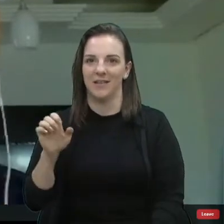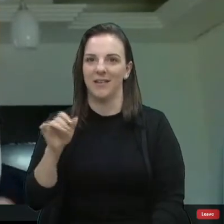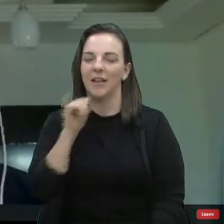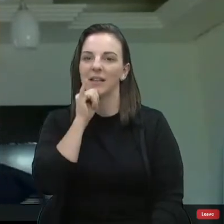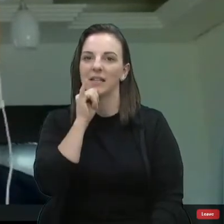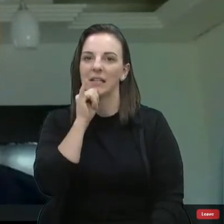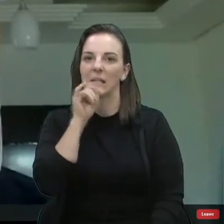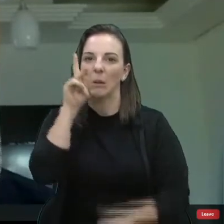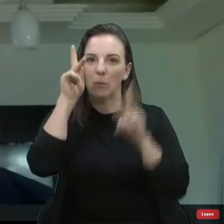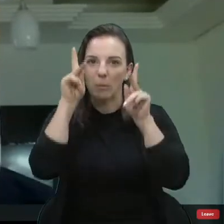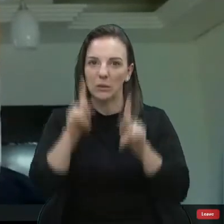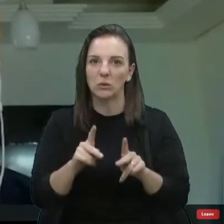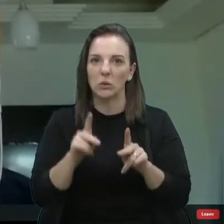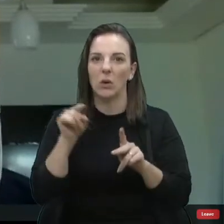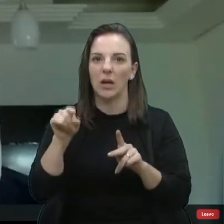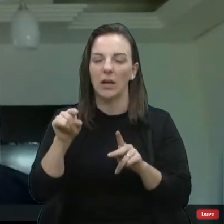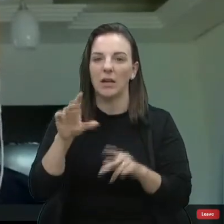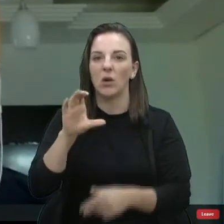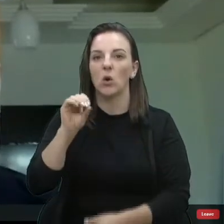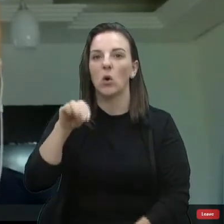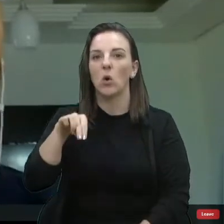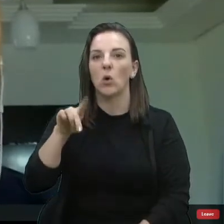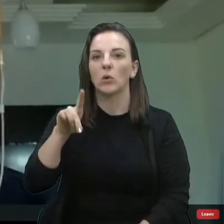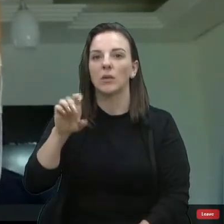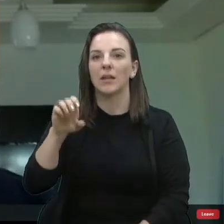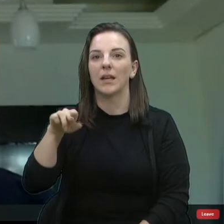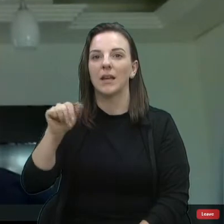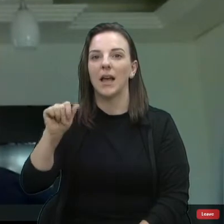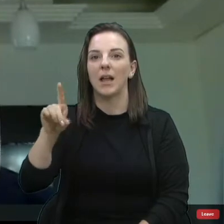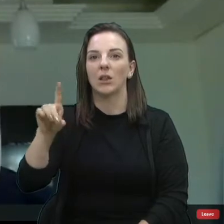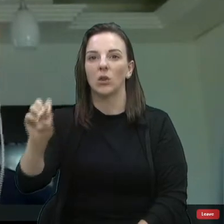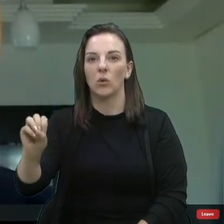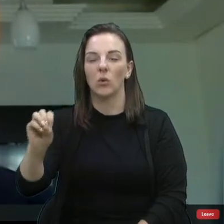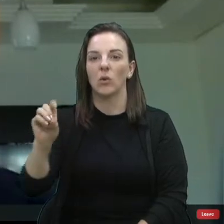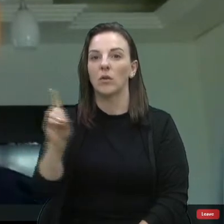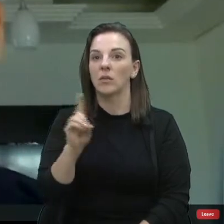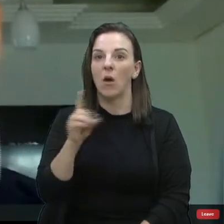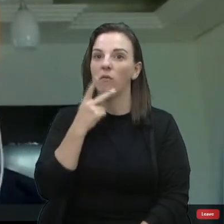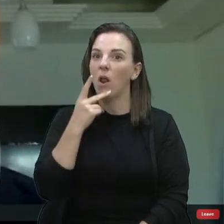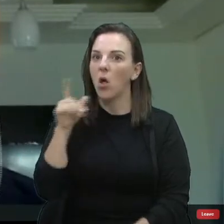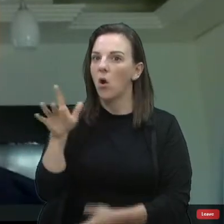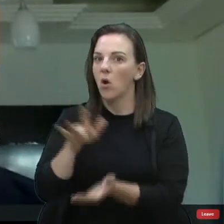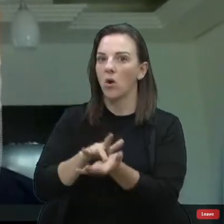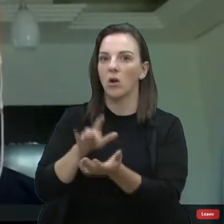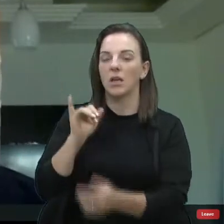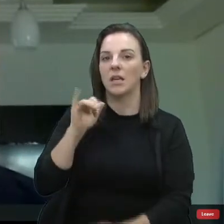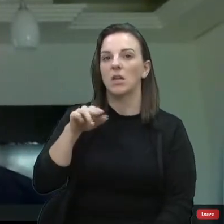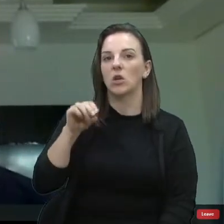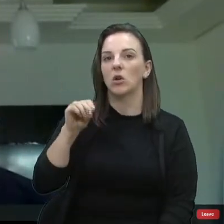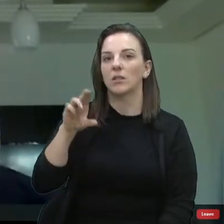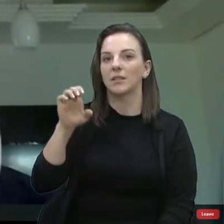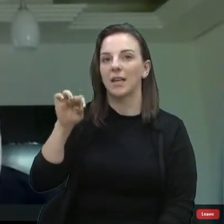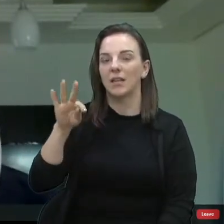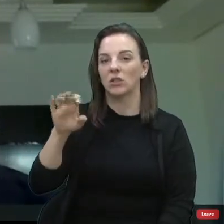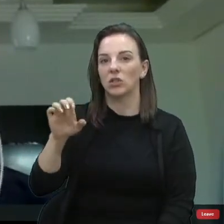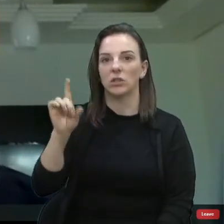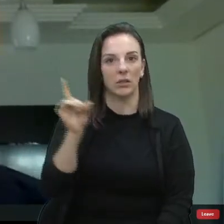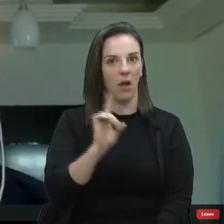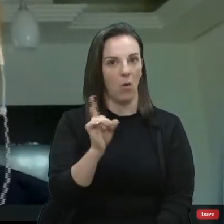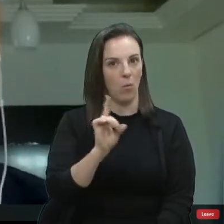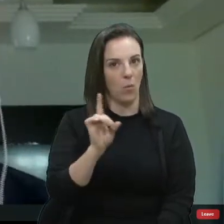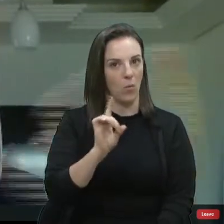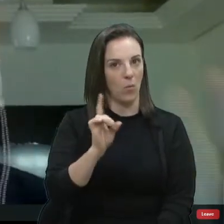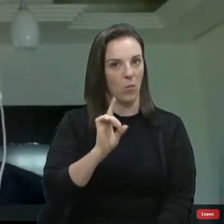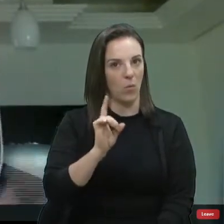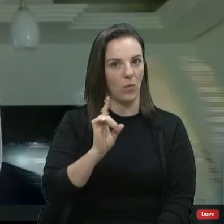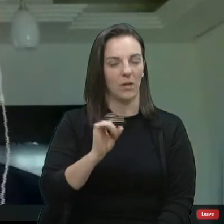e não foi inocentado, né? Foi dado uma rasteira aí na justiça brasileira, né? Tem gente dizendo que está inocente, mas não está, né?